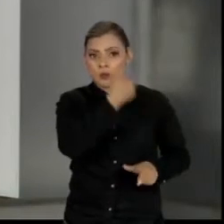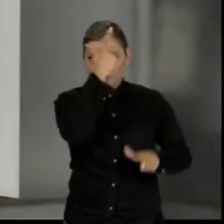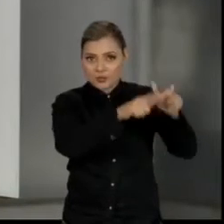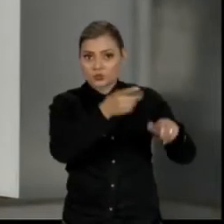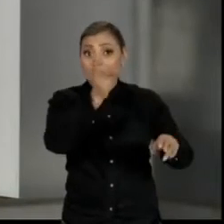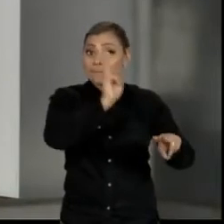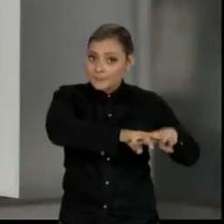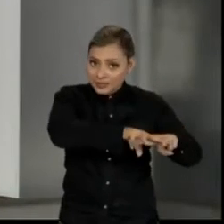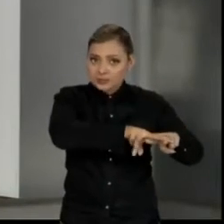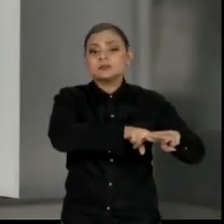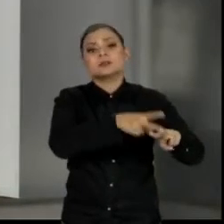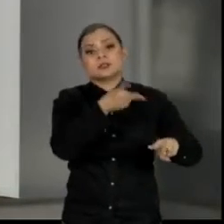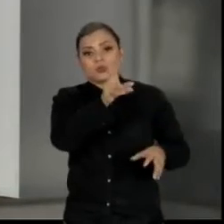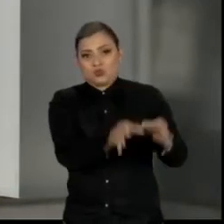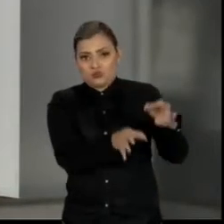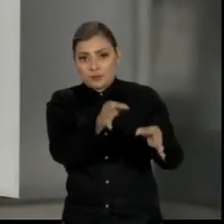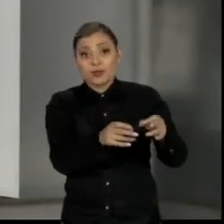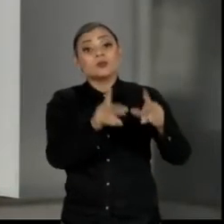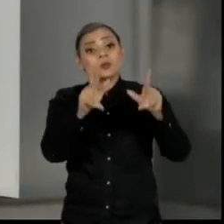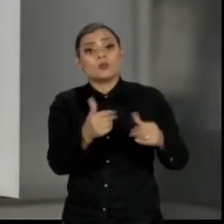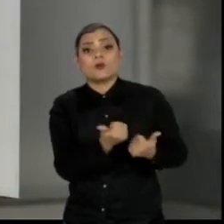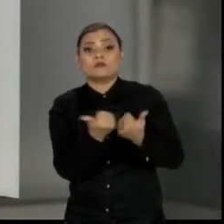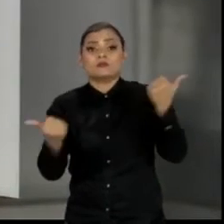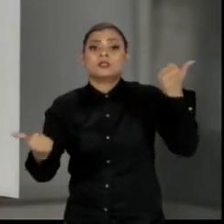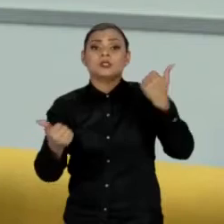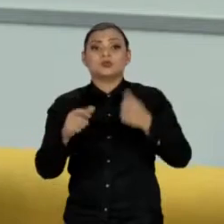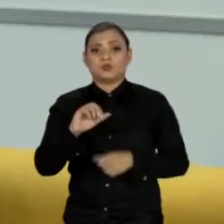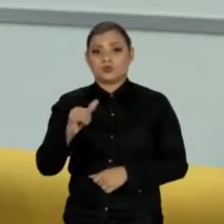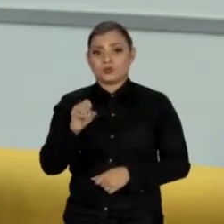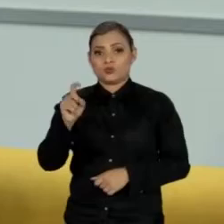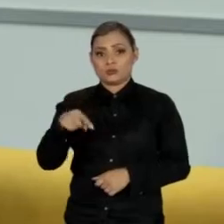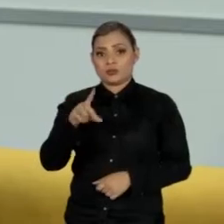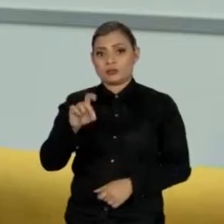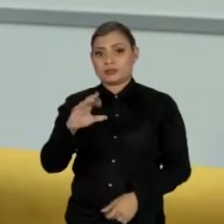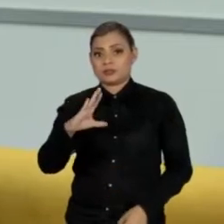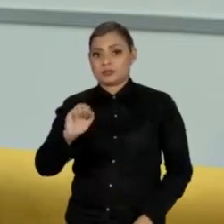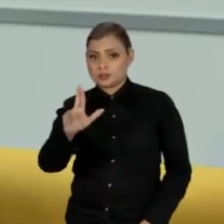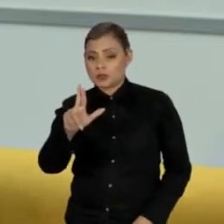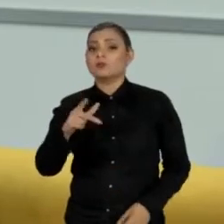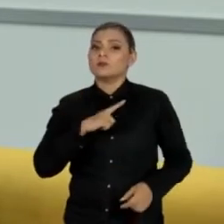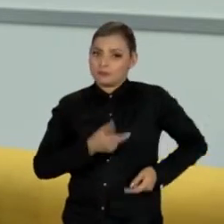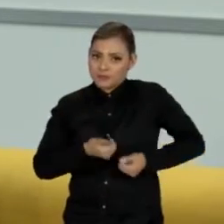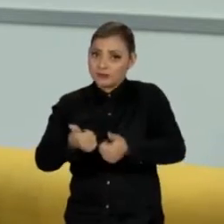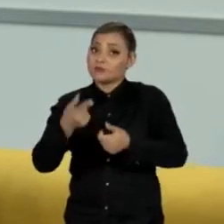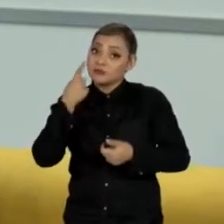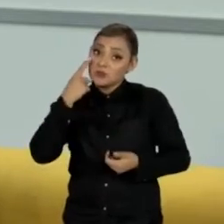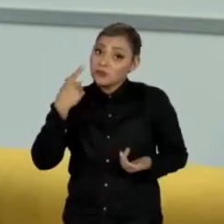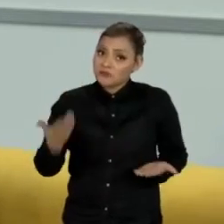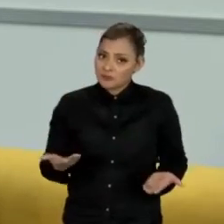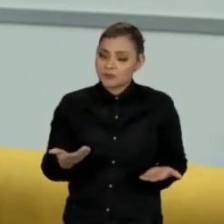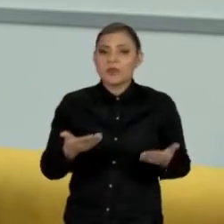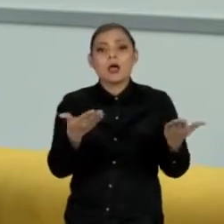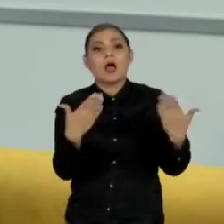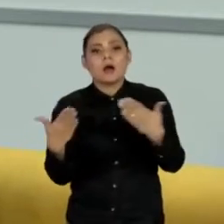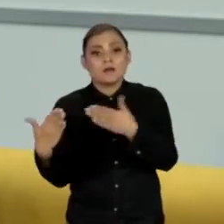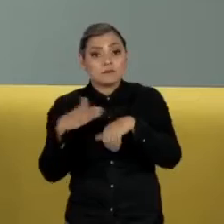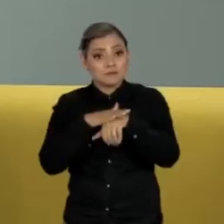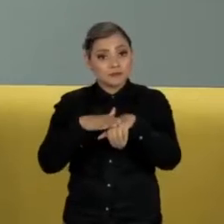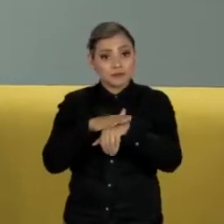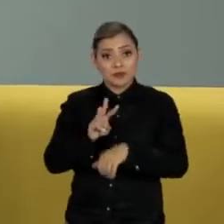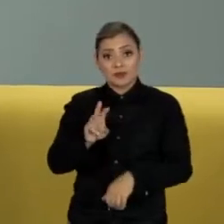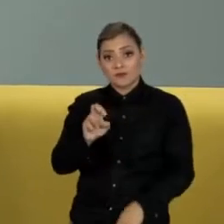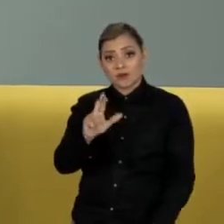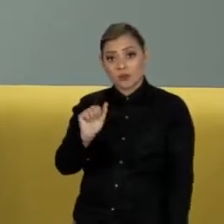segunda instância, entre eles o ex-ministro José Dirceu. A gente segue aqui conversando com o jurista Walter